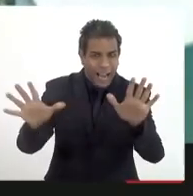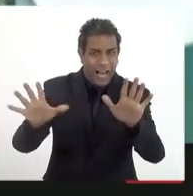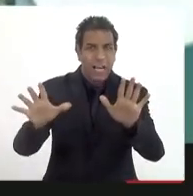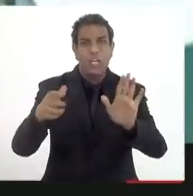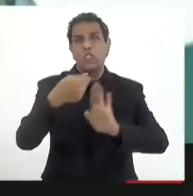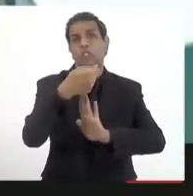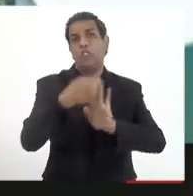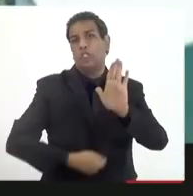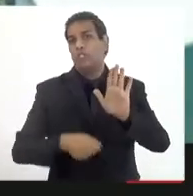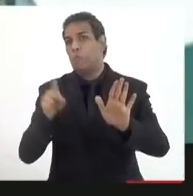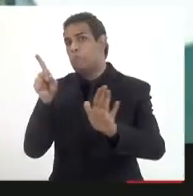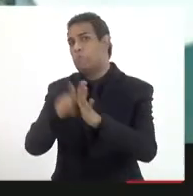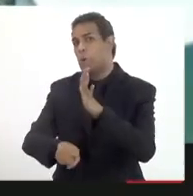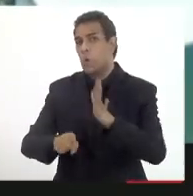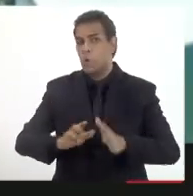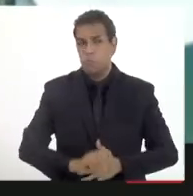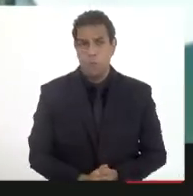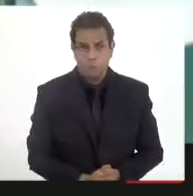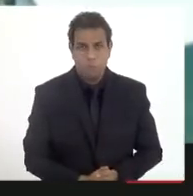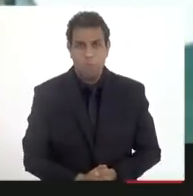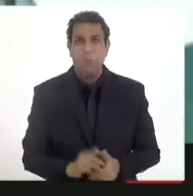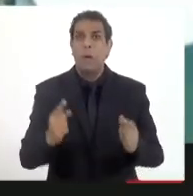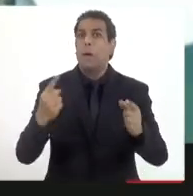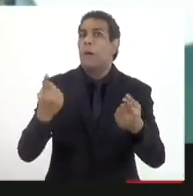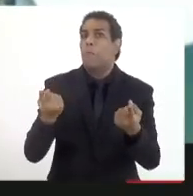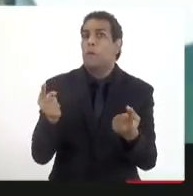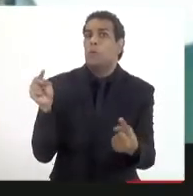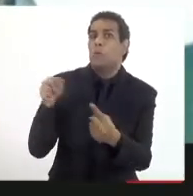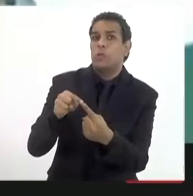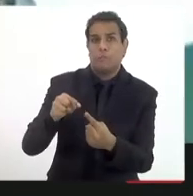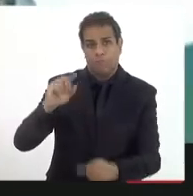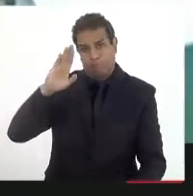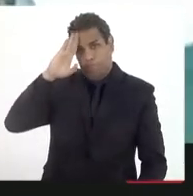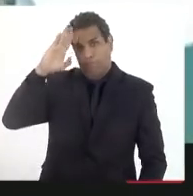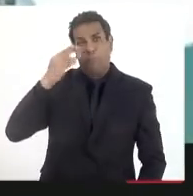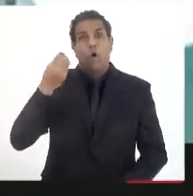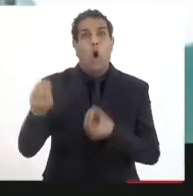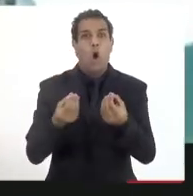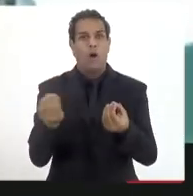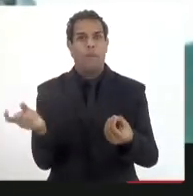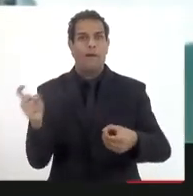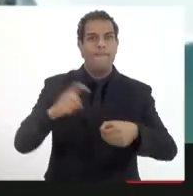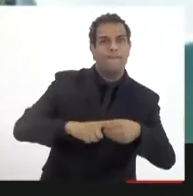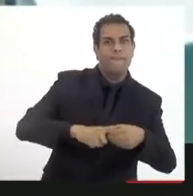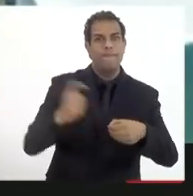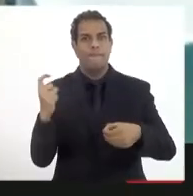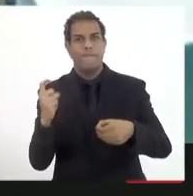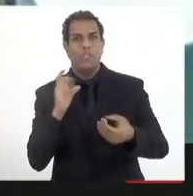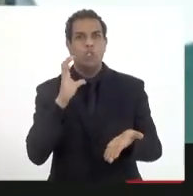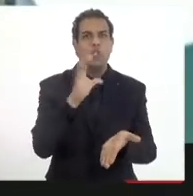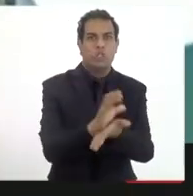é uma pergunta que eu tenho. Porque isso é uma questão central para saber como vai se dar a capitalização do fundo